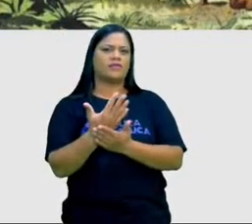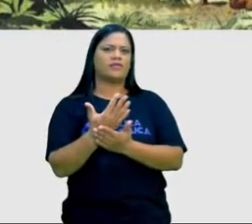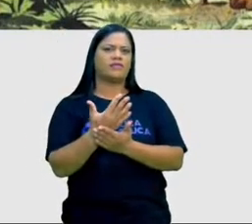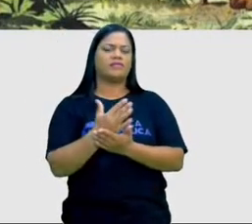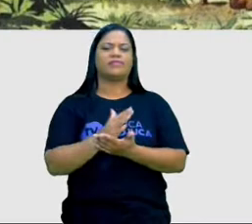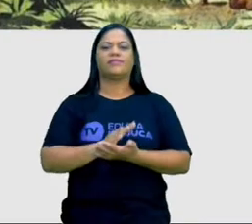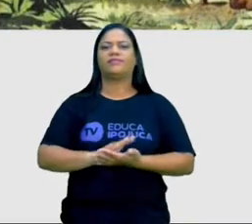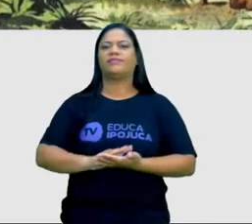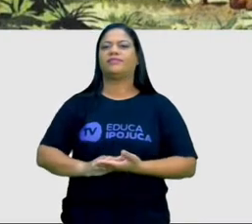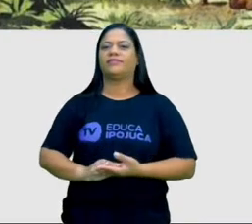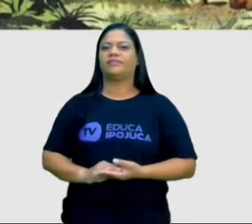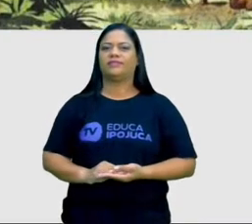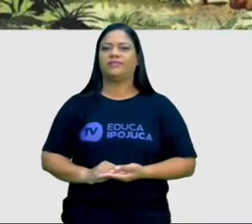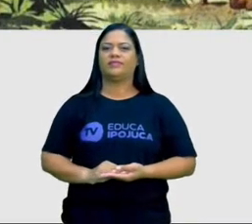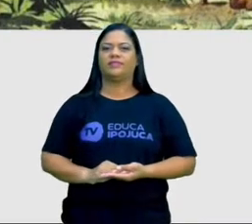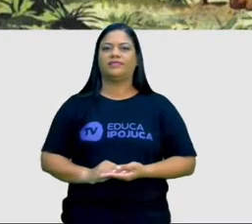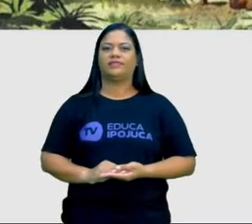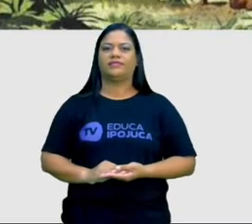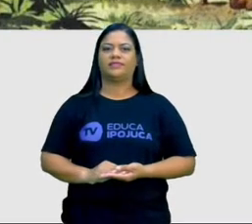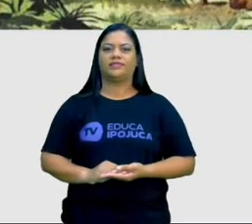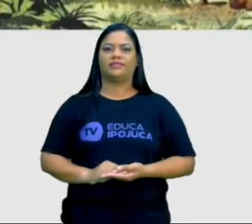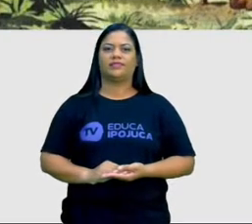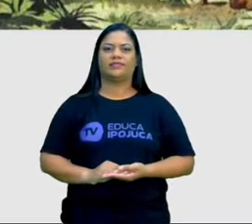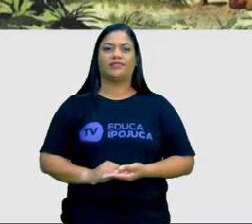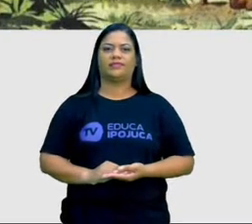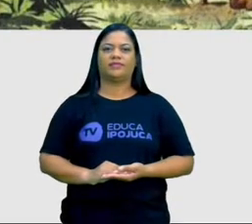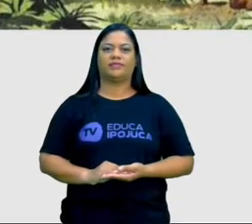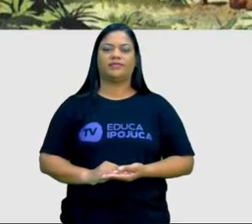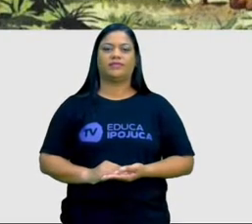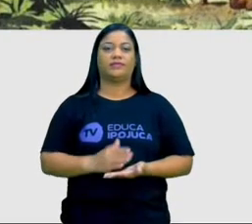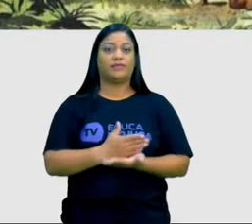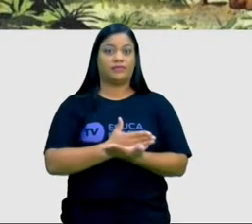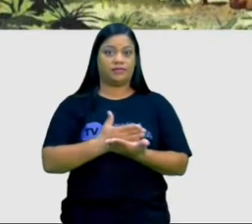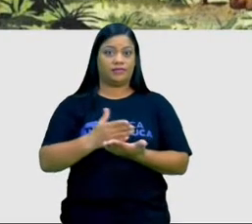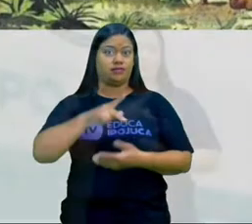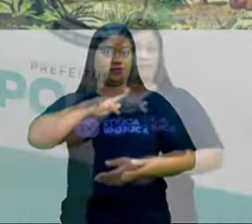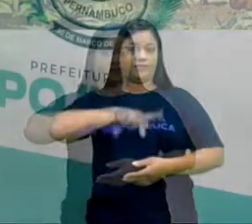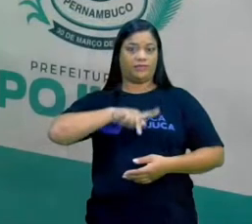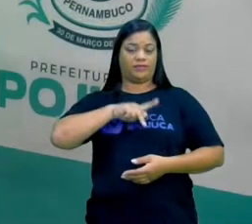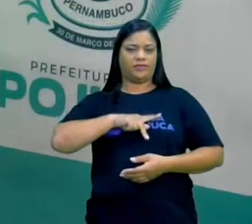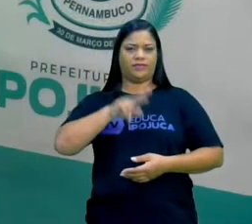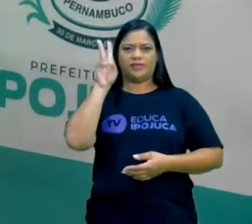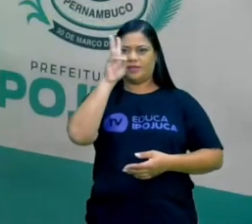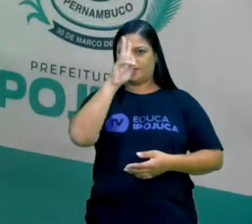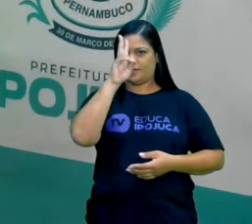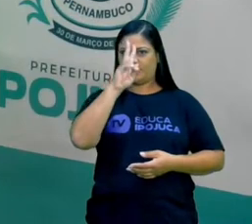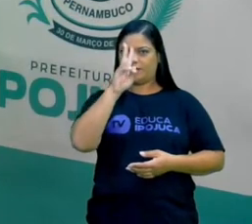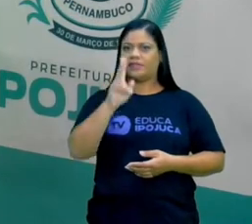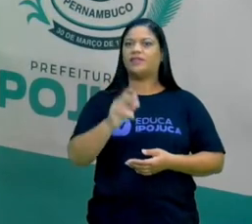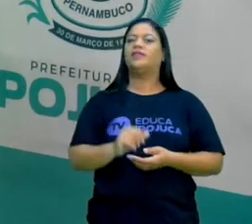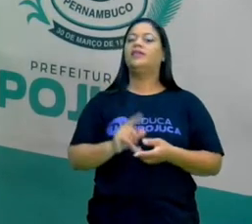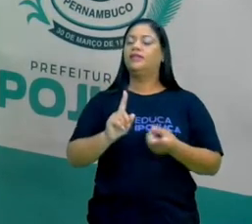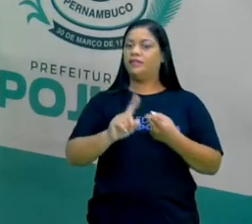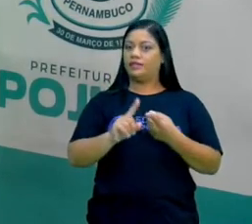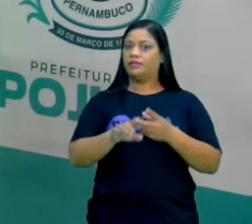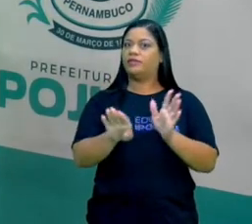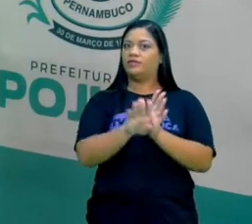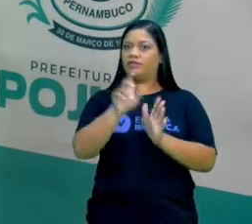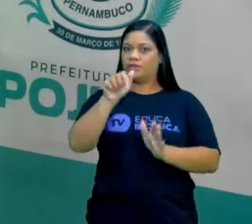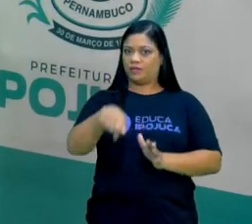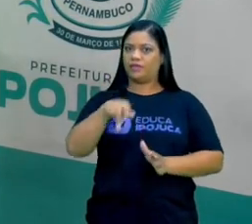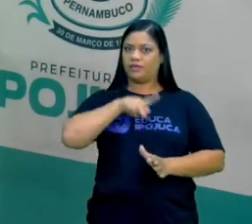A colonização europeia, ela era de origem portuguesa. Lembra que tia falou que os portugueses também chegaram aqui?